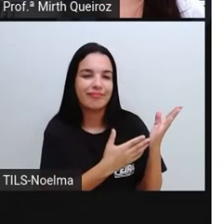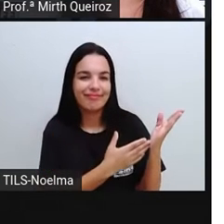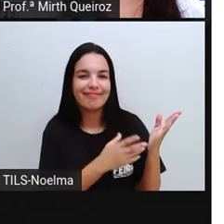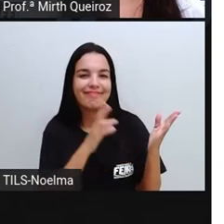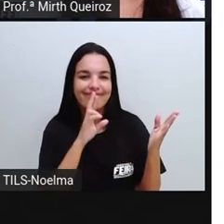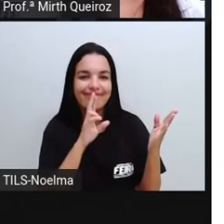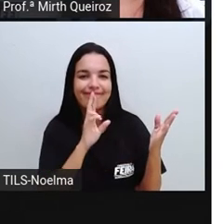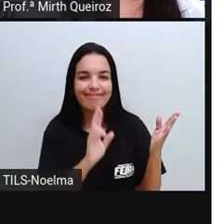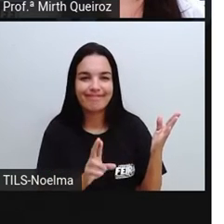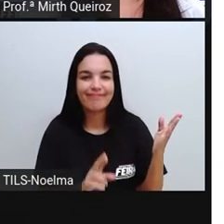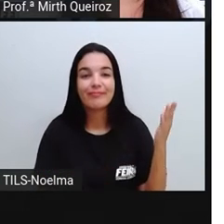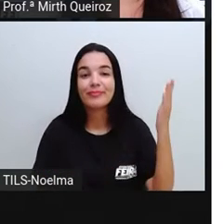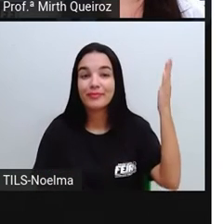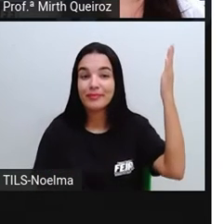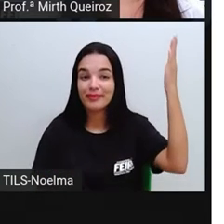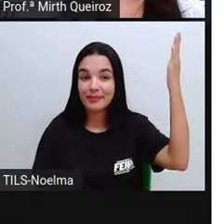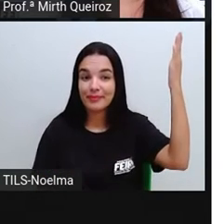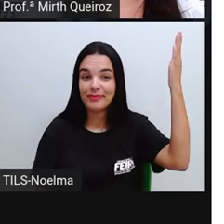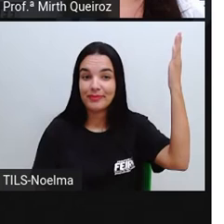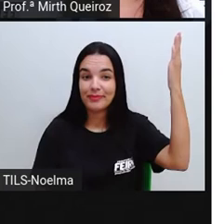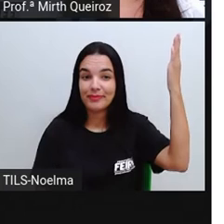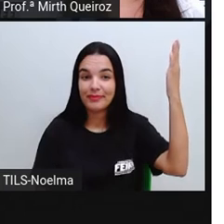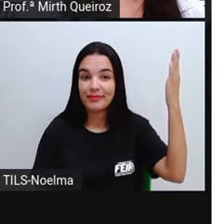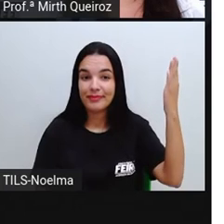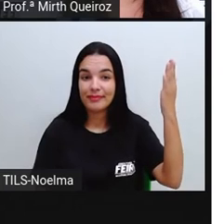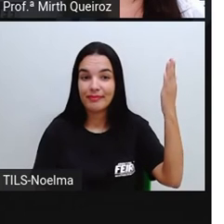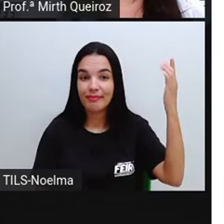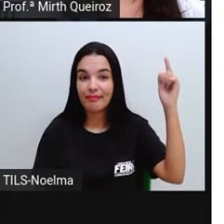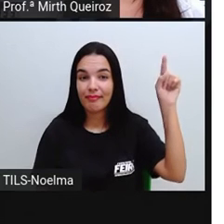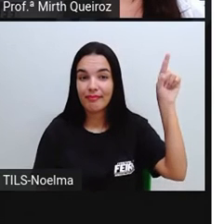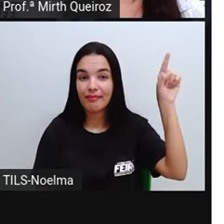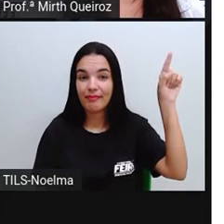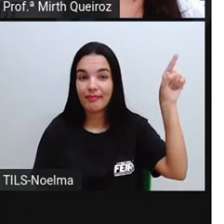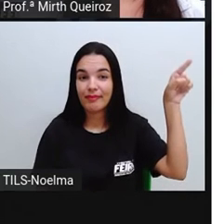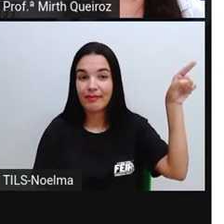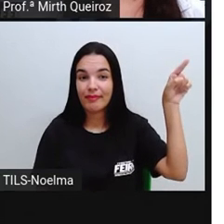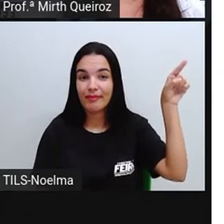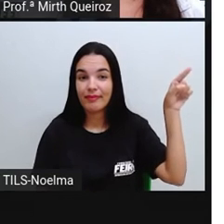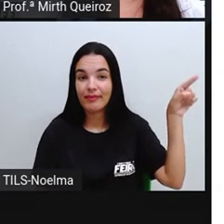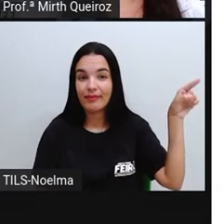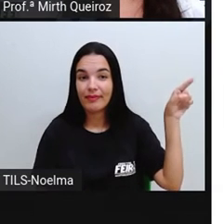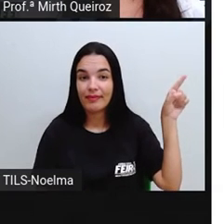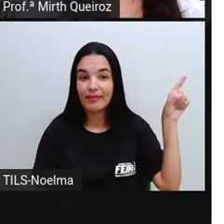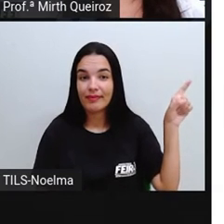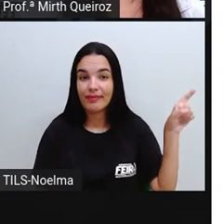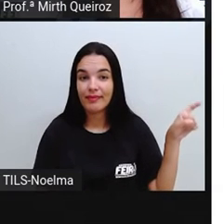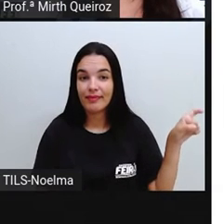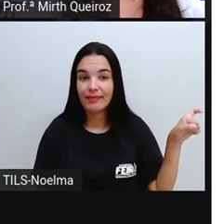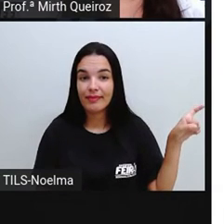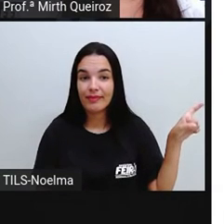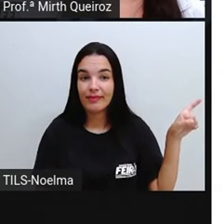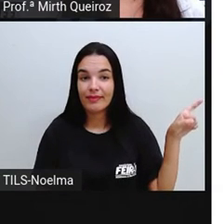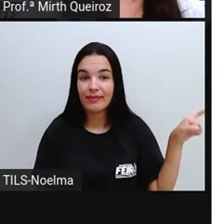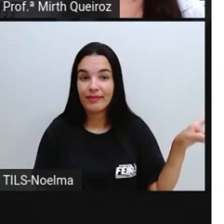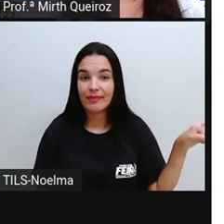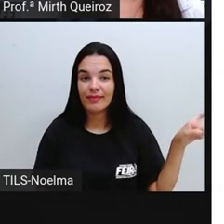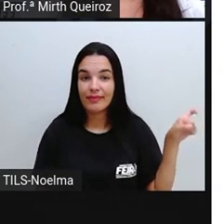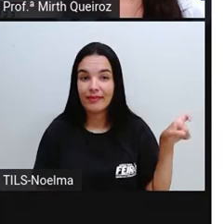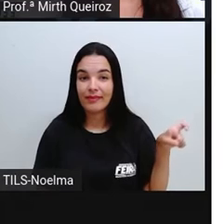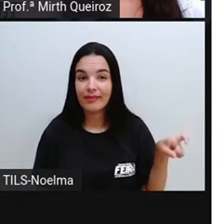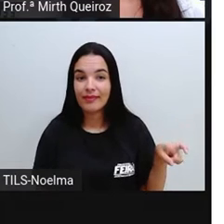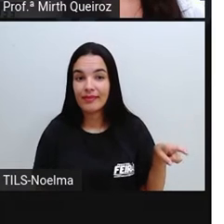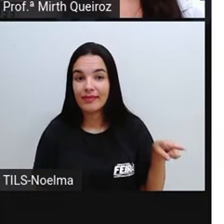ao lado, né? O A seria sólido, B líquido, C gasoso. Do sólido para o líquido, fusão.